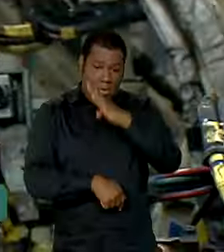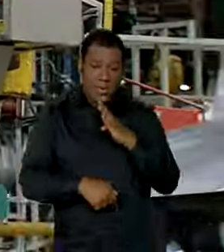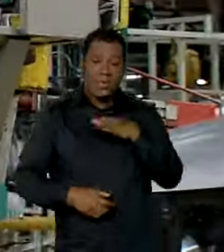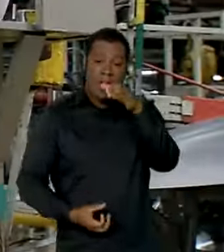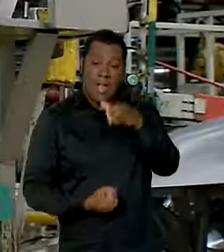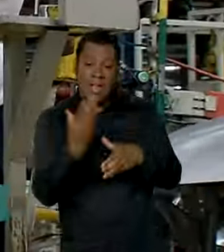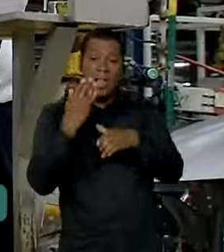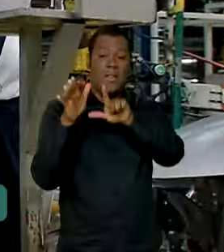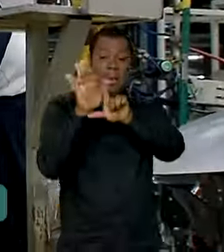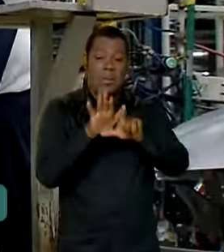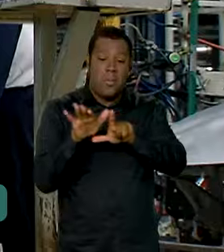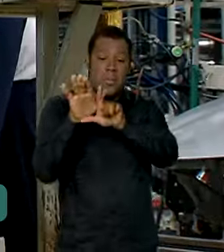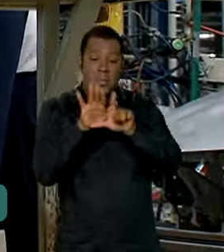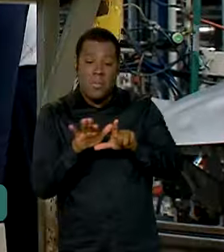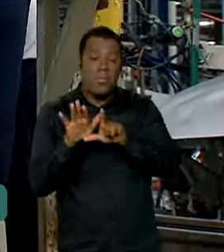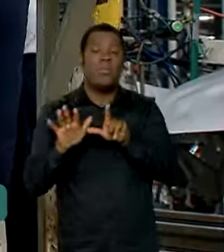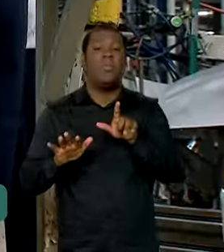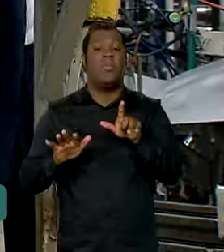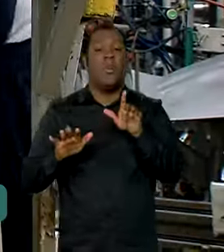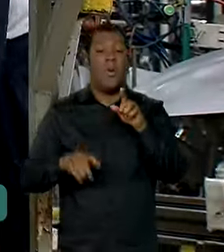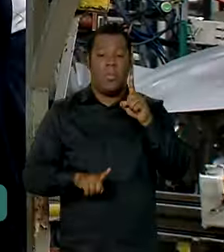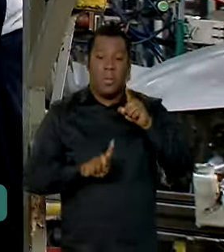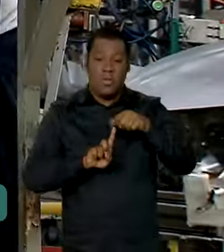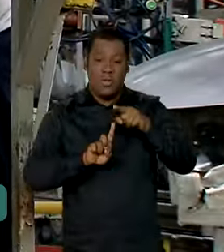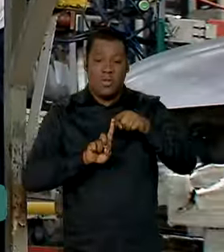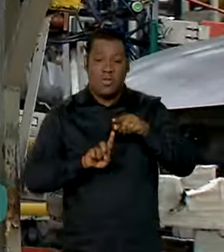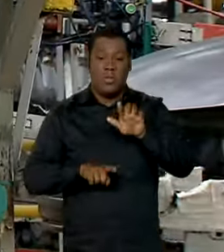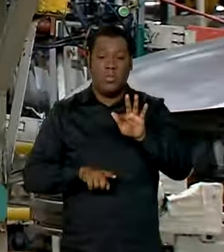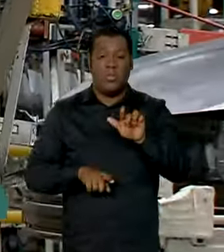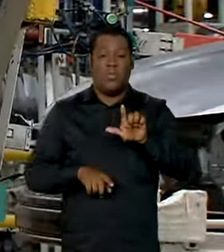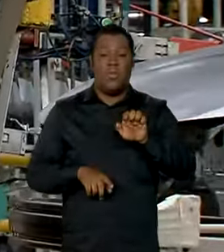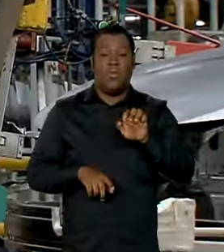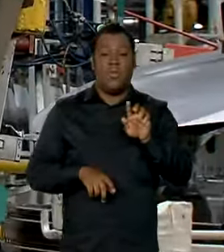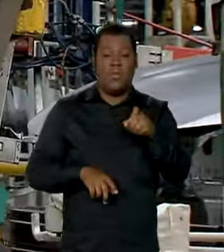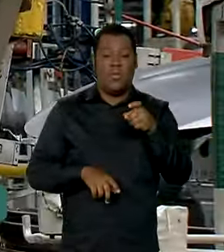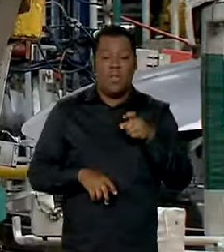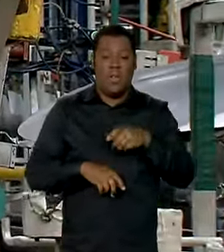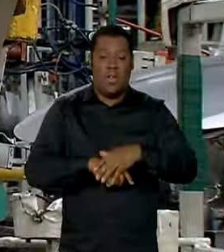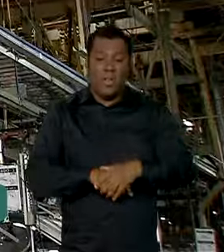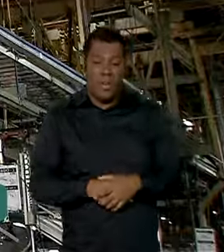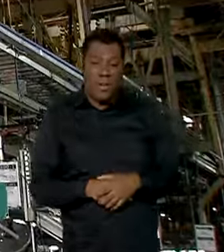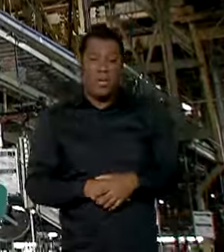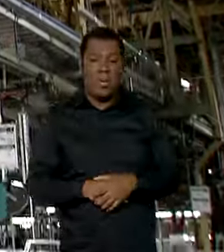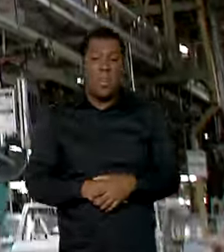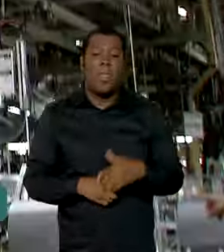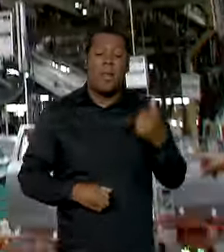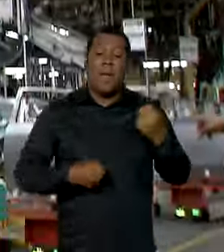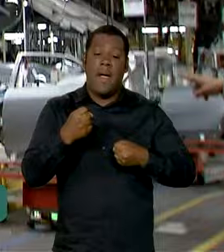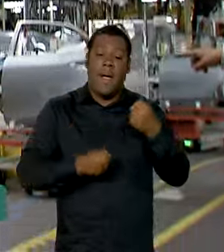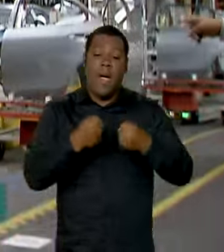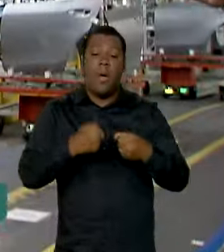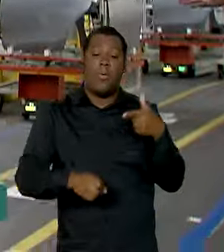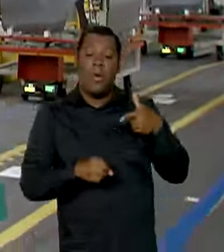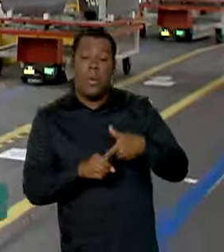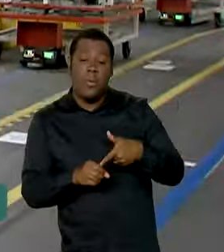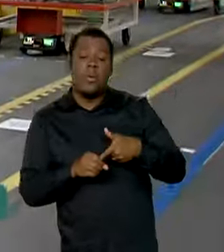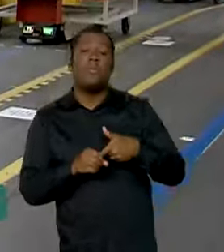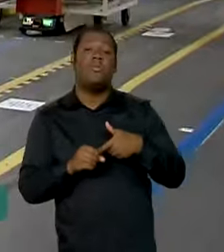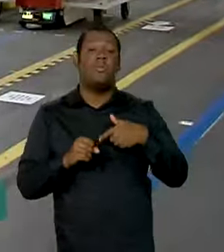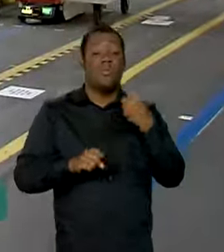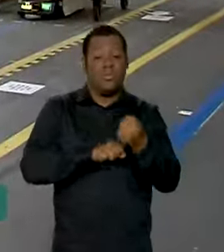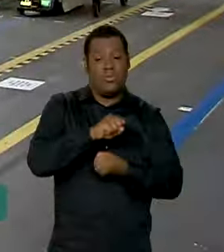plataforma híbrida Flex, ou seja, um carro com motor elétrico e outro a combustão, que funciona tanto com o álcool